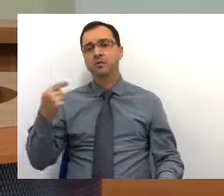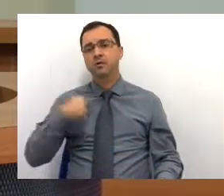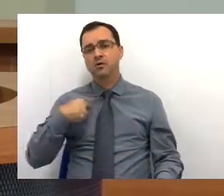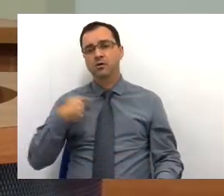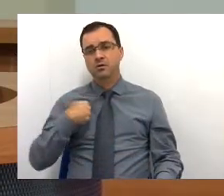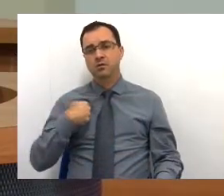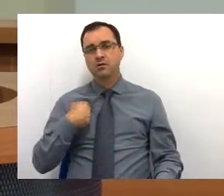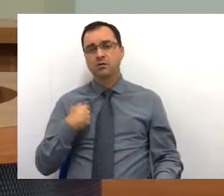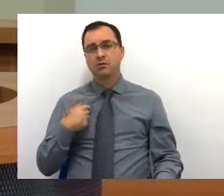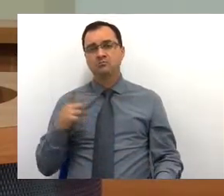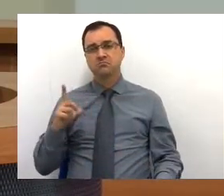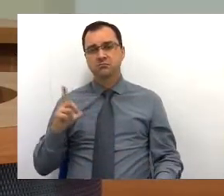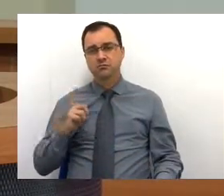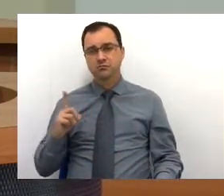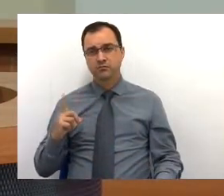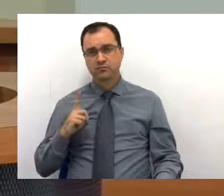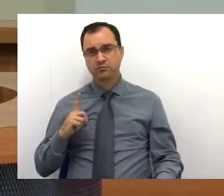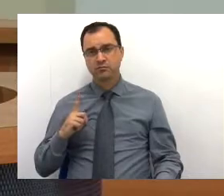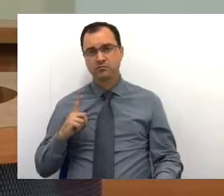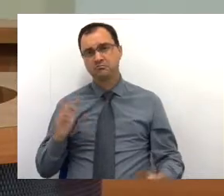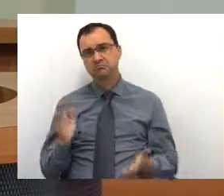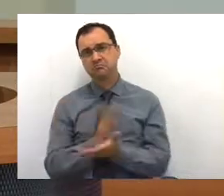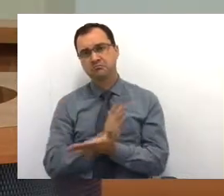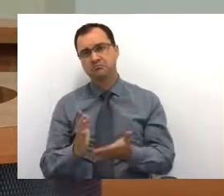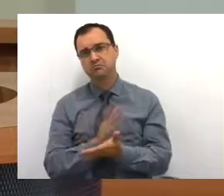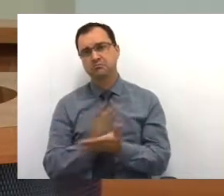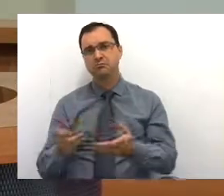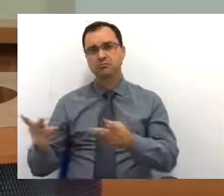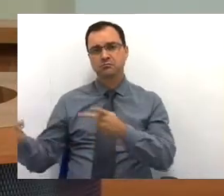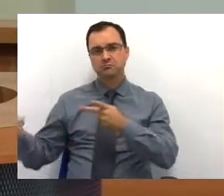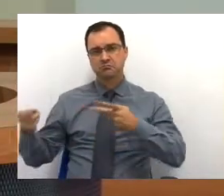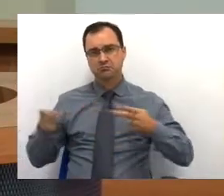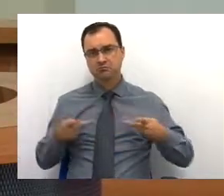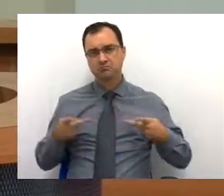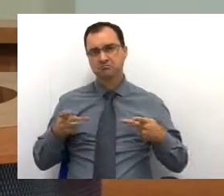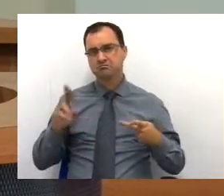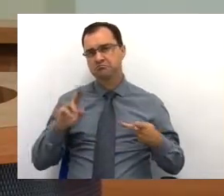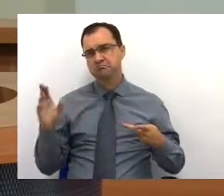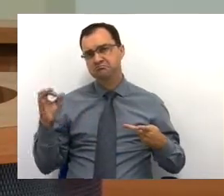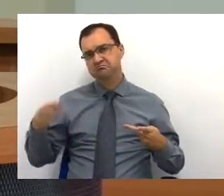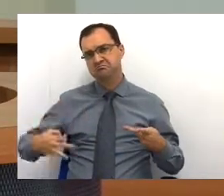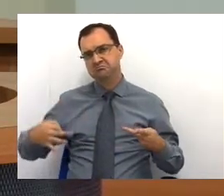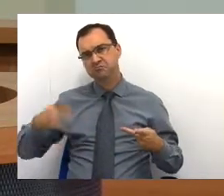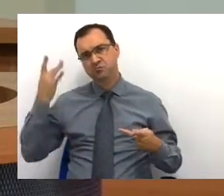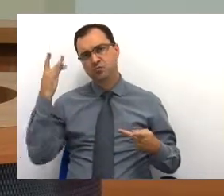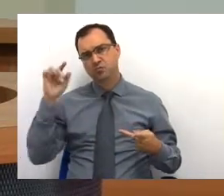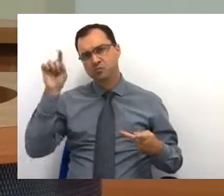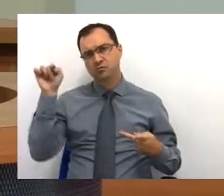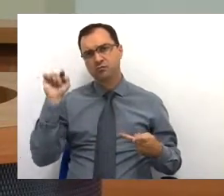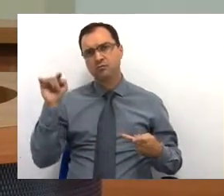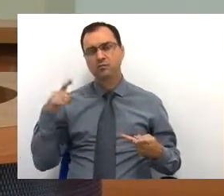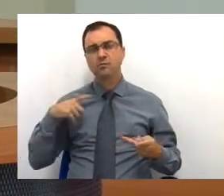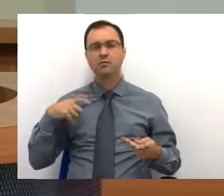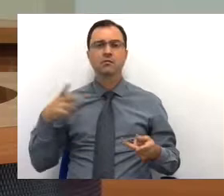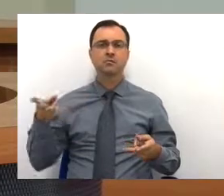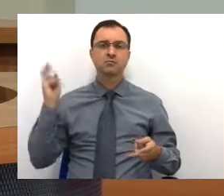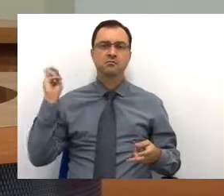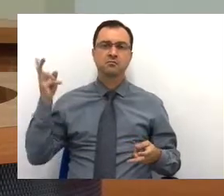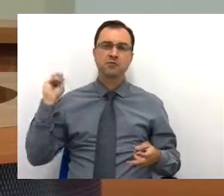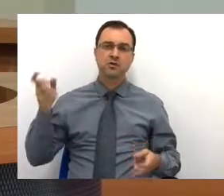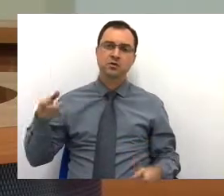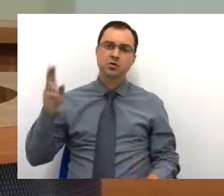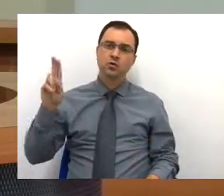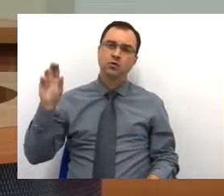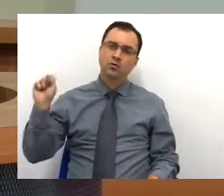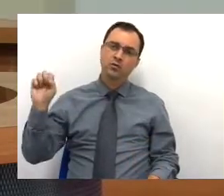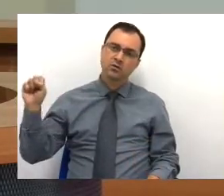Eu tive algumas visitas, diligências, não sei qual é o nome correto, mas eu pude perceber também que algumas USFs